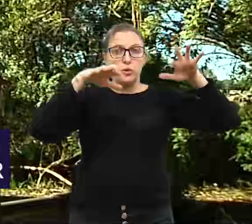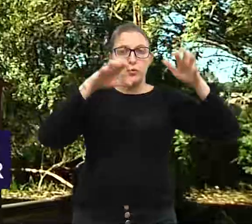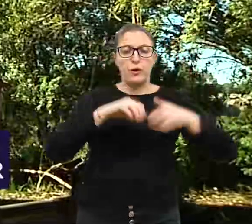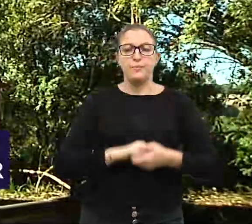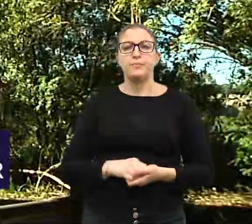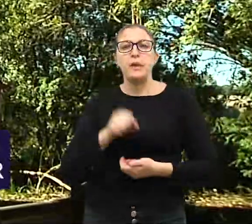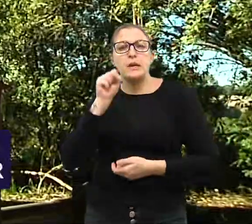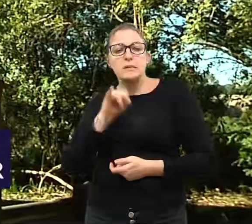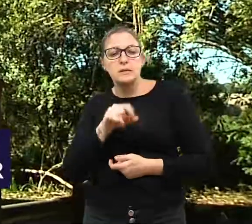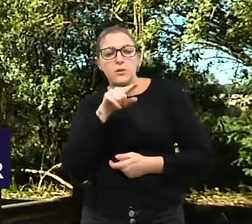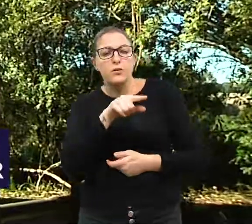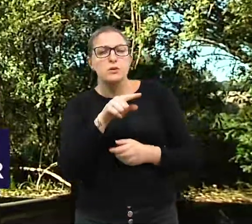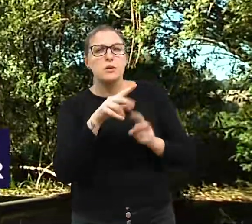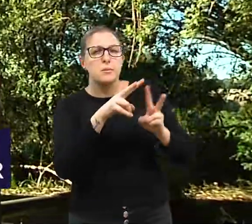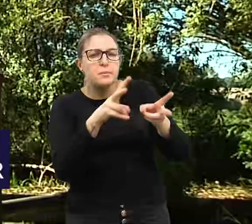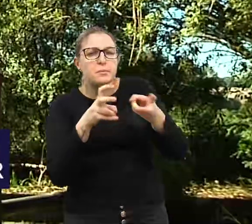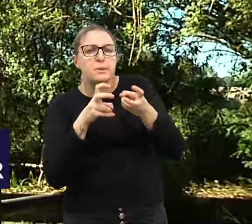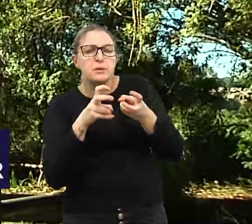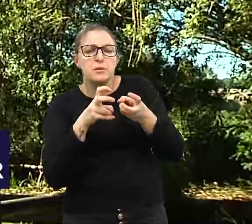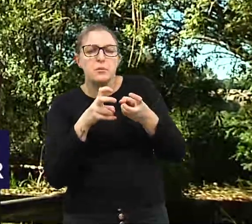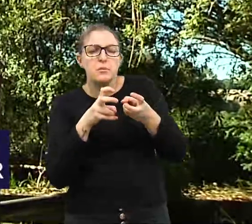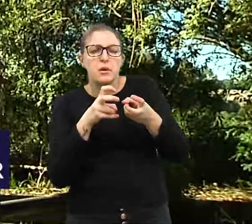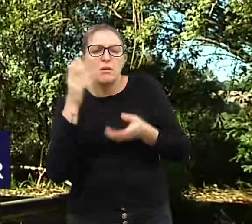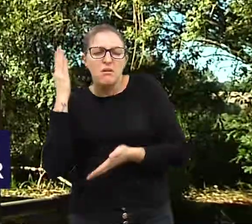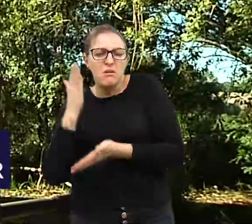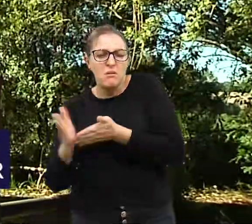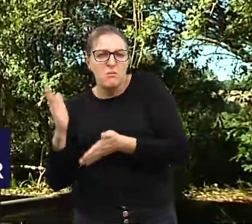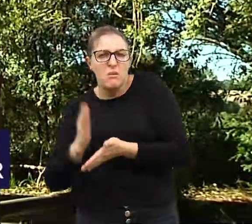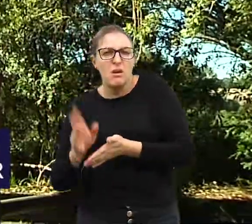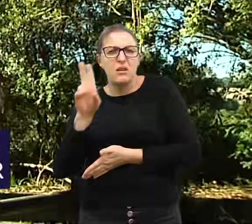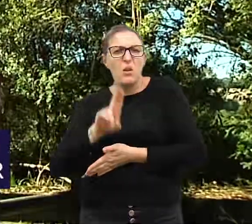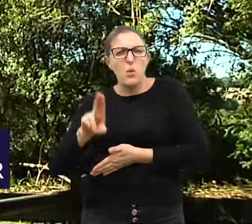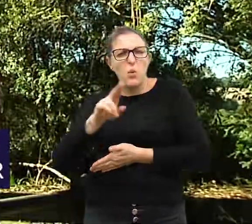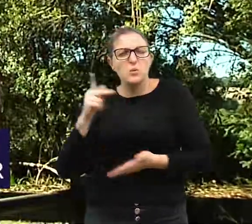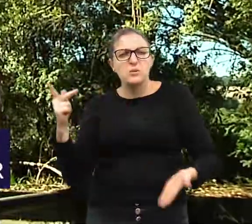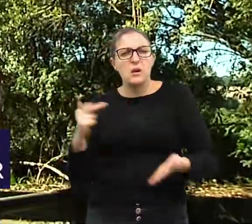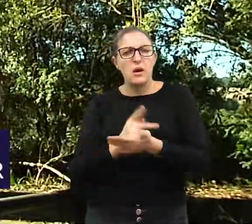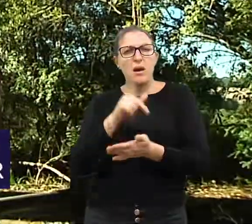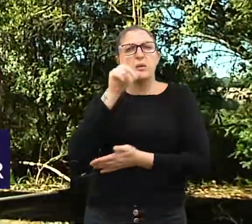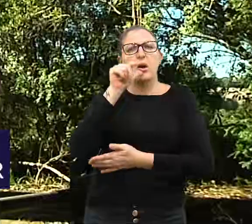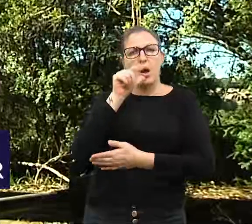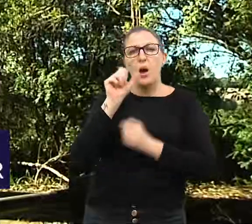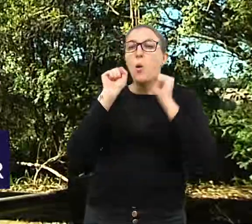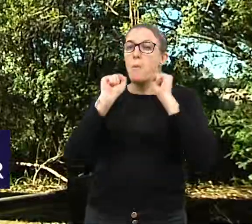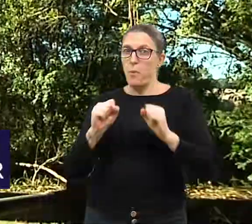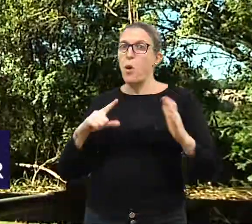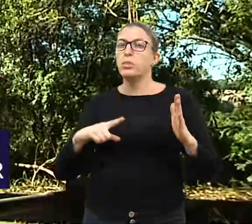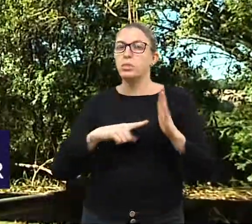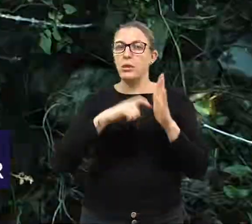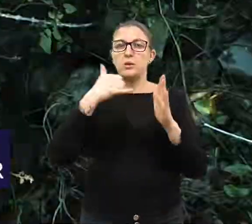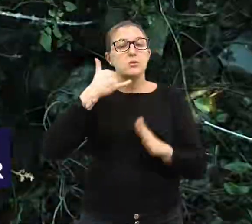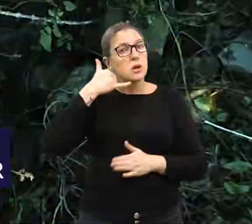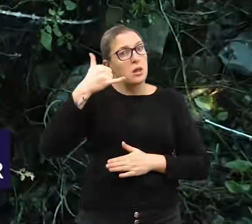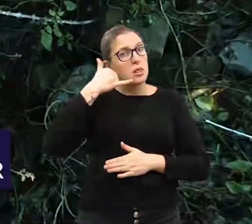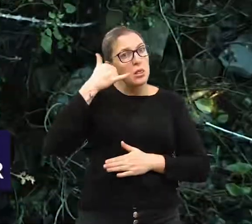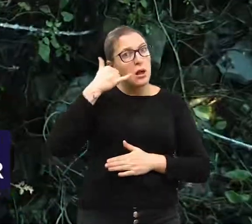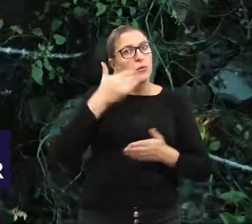pode denunciar a situação à Ager. O telefone é 54-3321